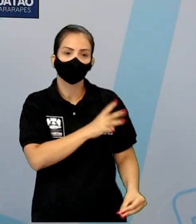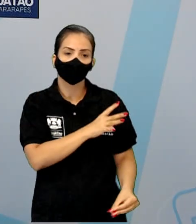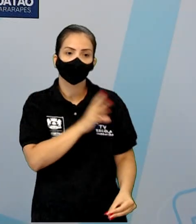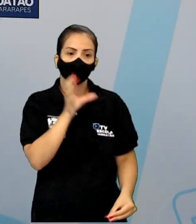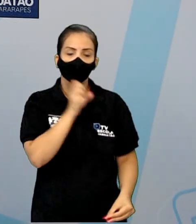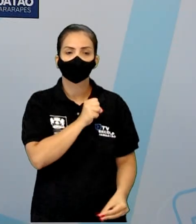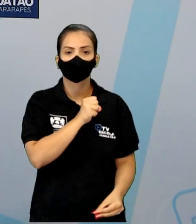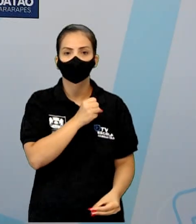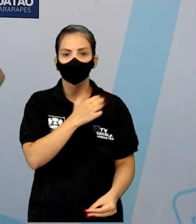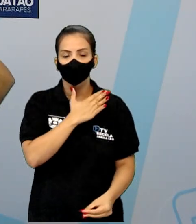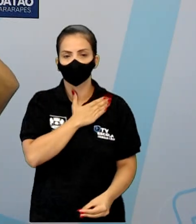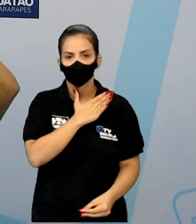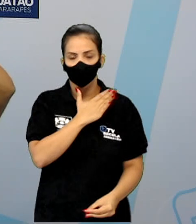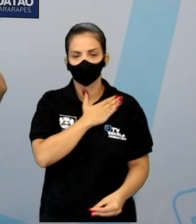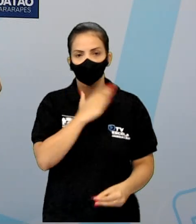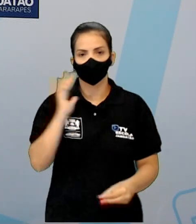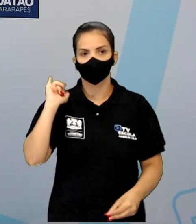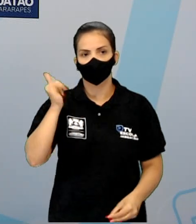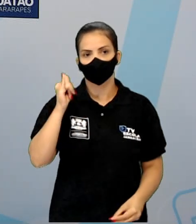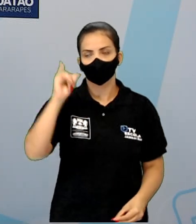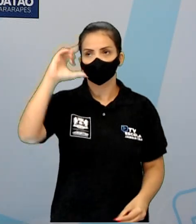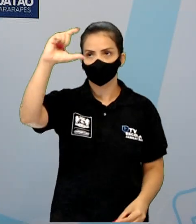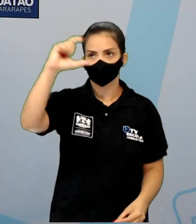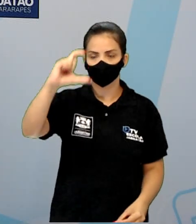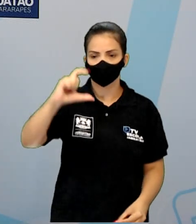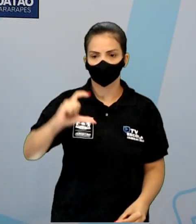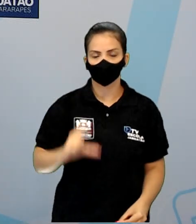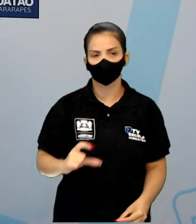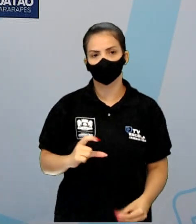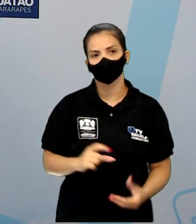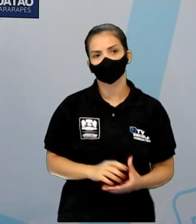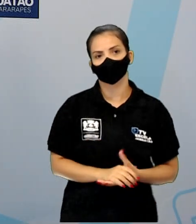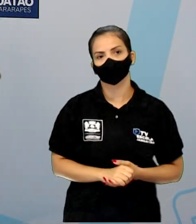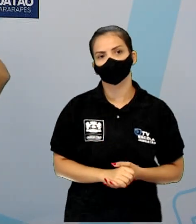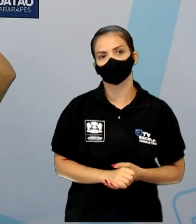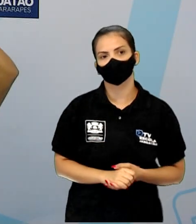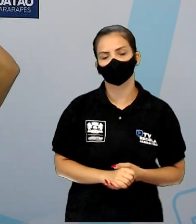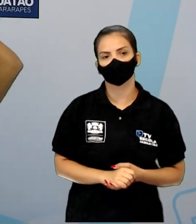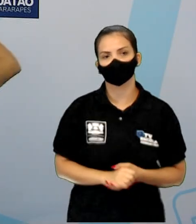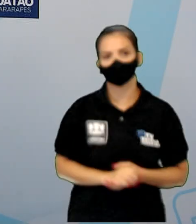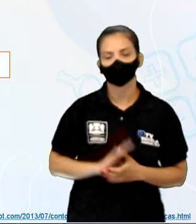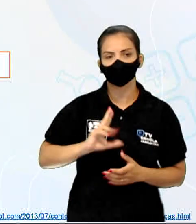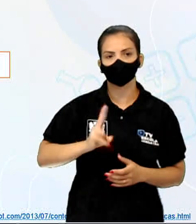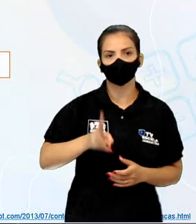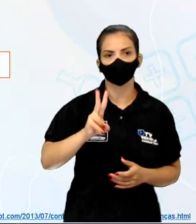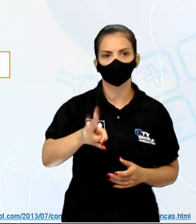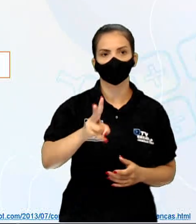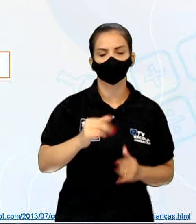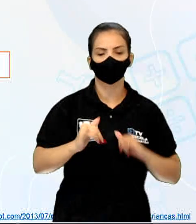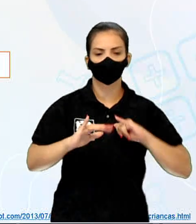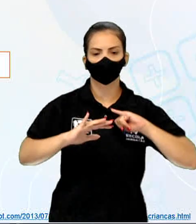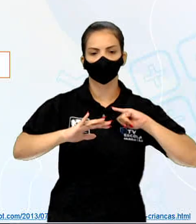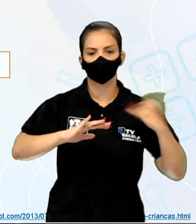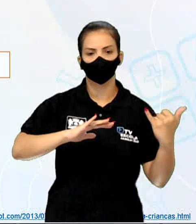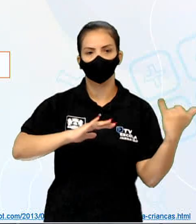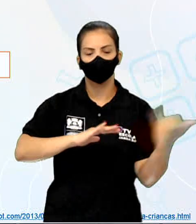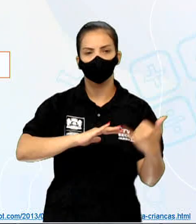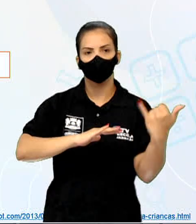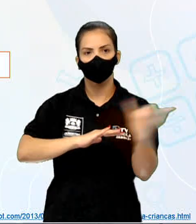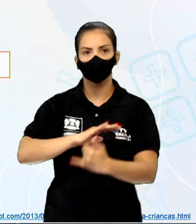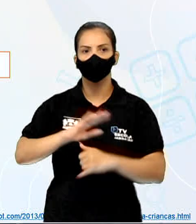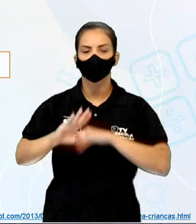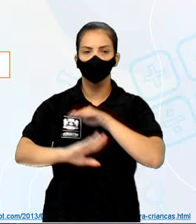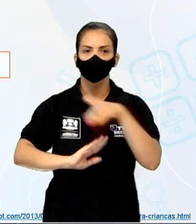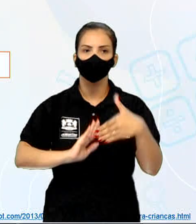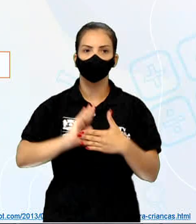conto? Vamos agora para as partezinhas, né? Continuação do enredo, né? Que é todo, todo conto tem seu